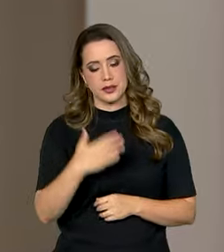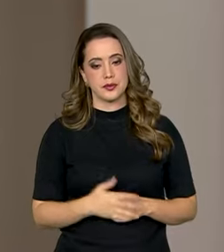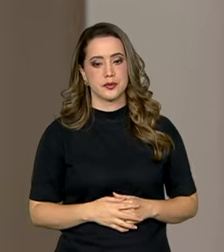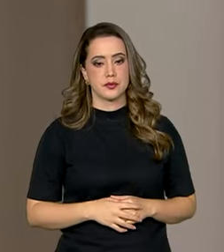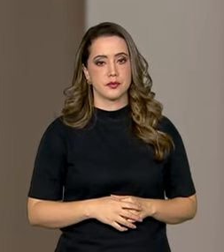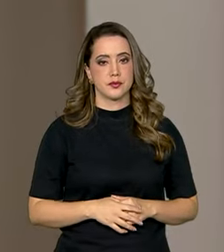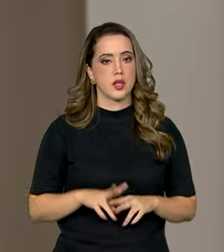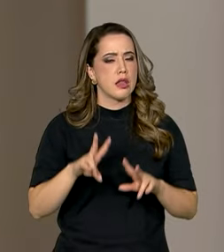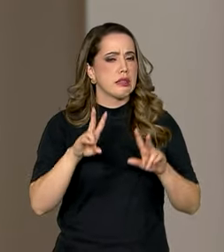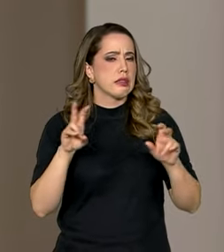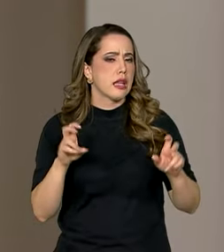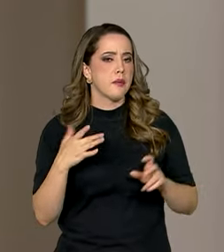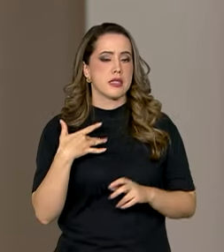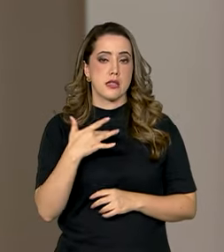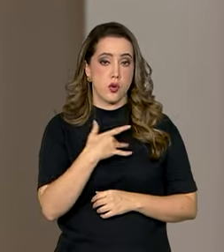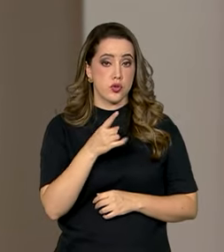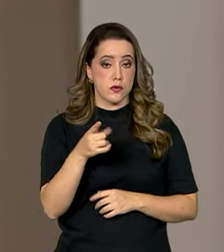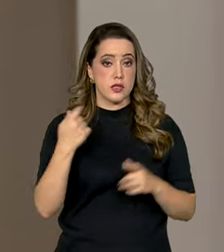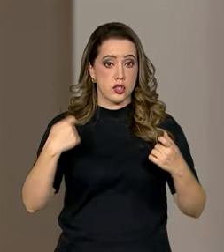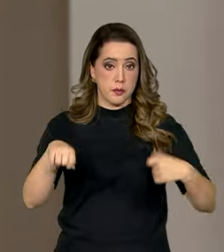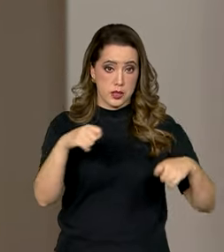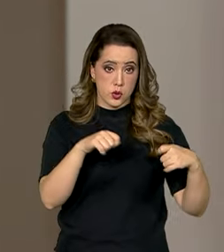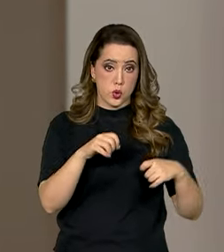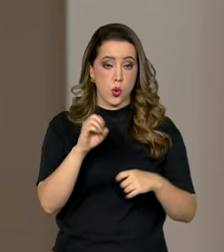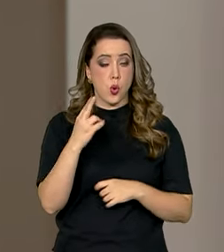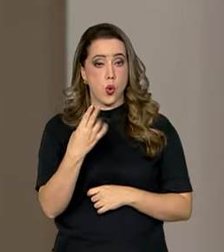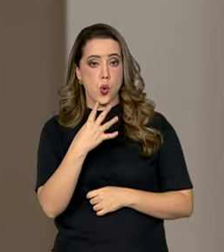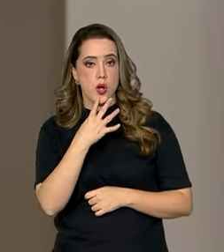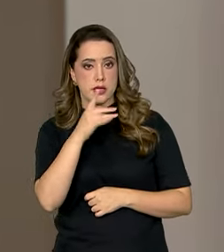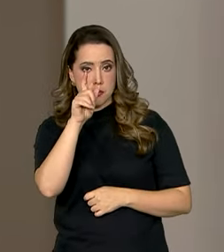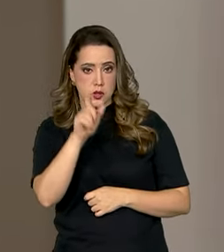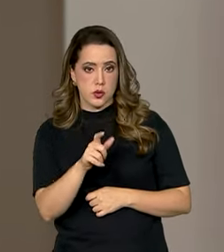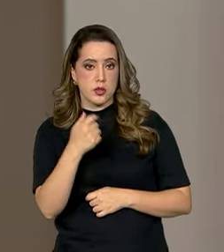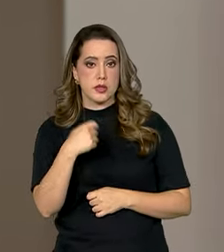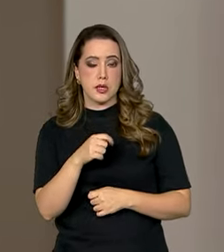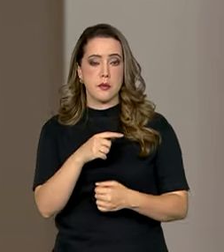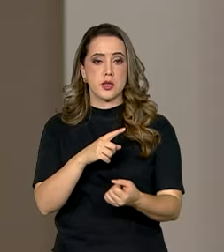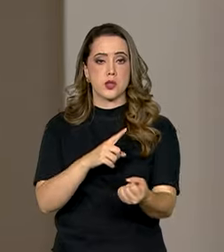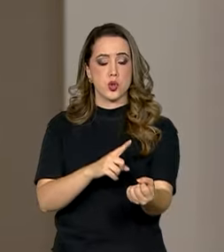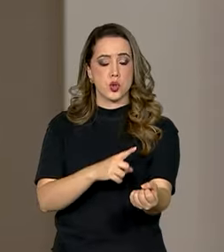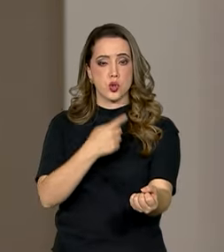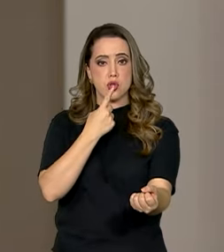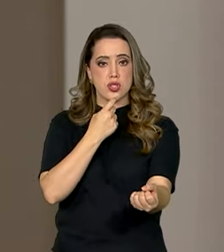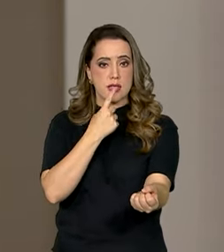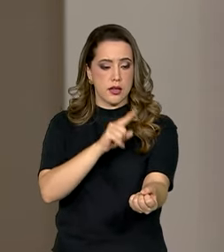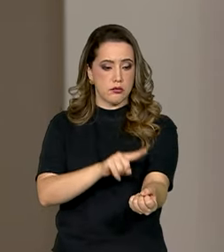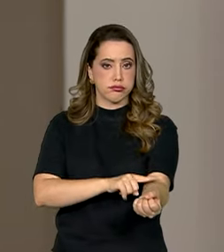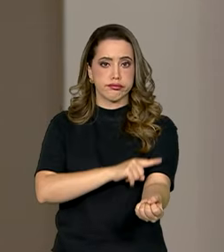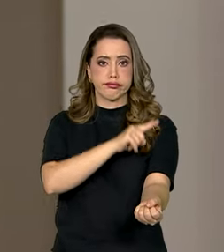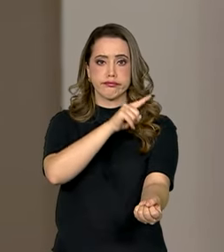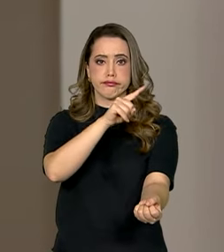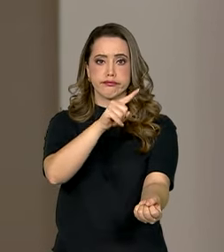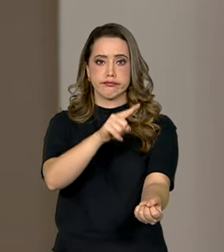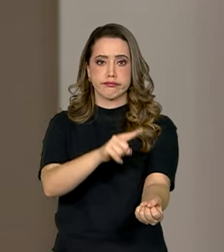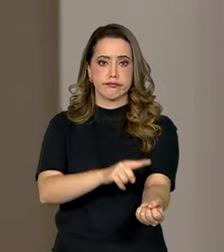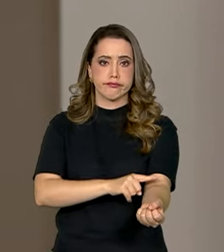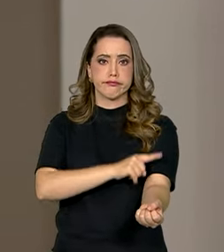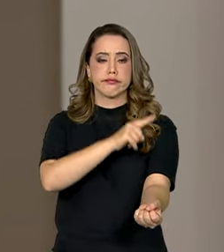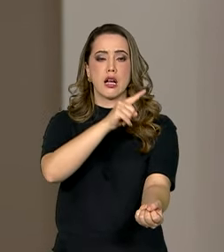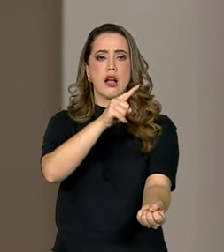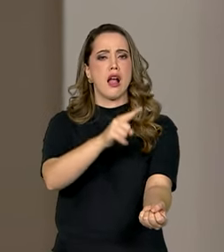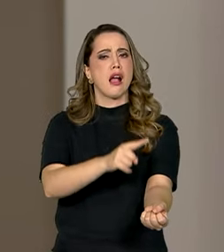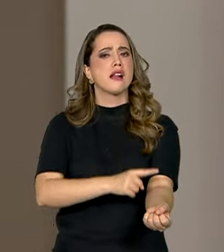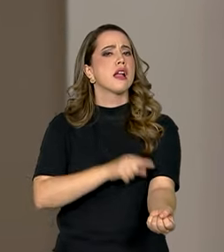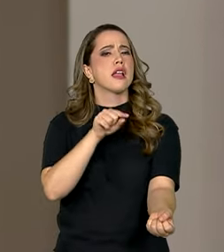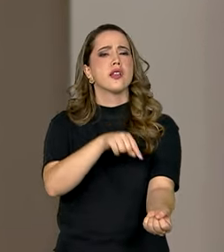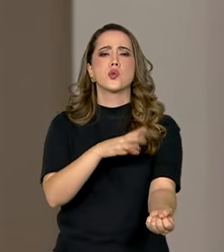Vamos falar de saúde? Você já precisou ou conhece alguém que recebeu uma transfusão de sangue? Esse procedimento salva vidas